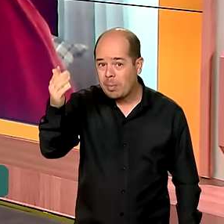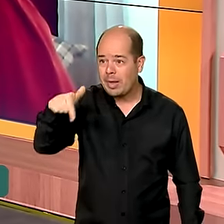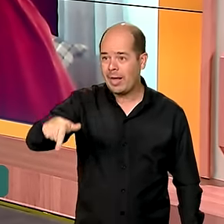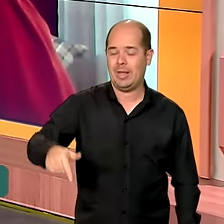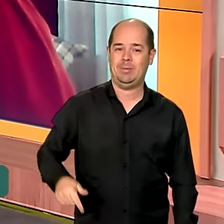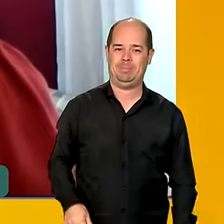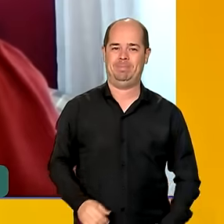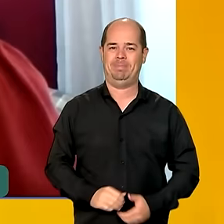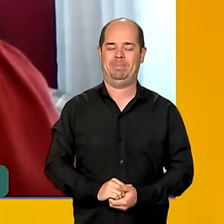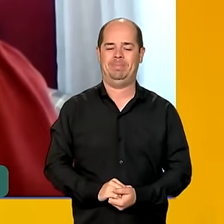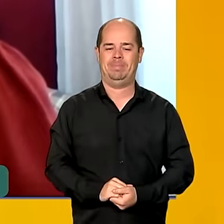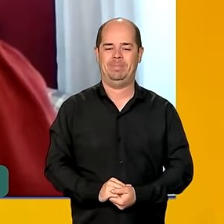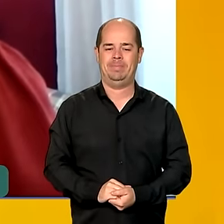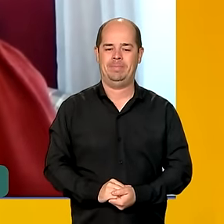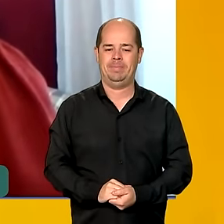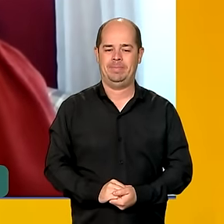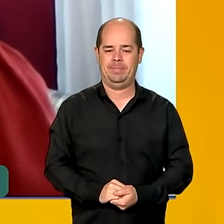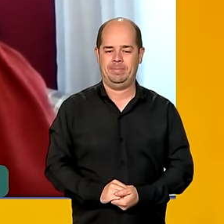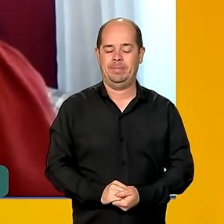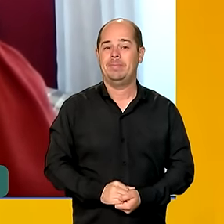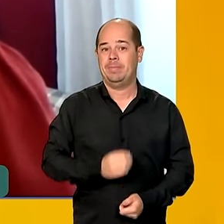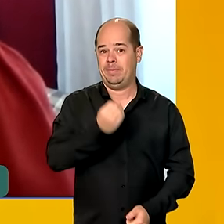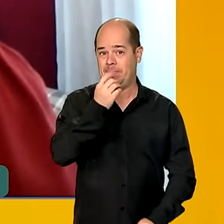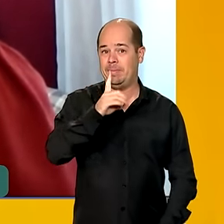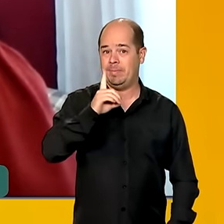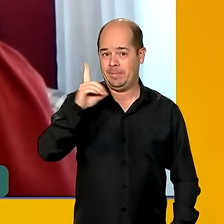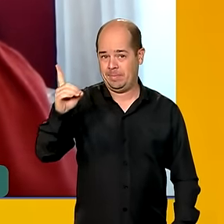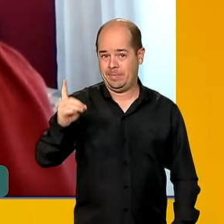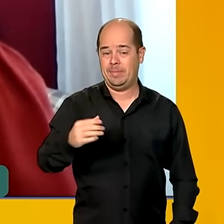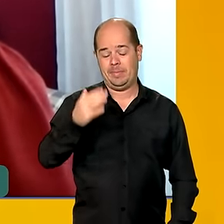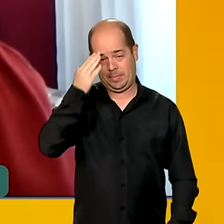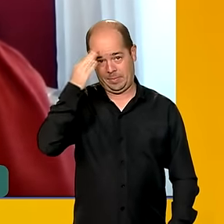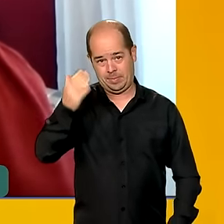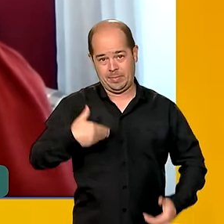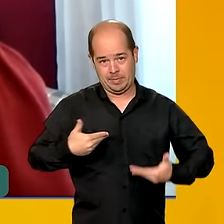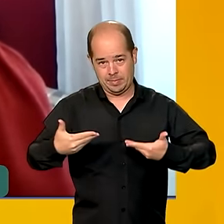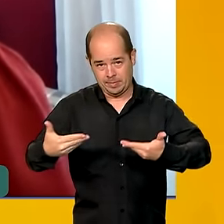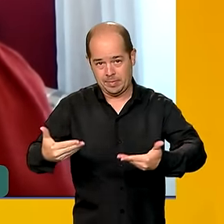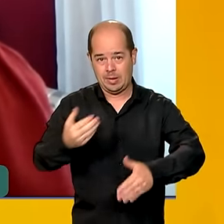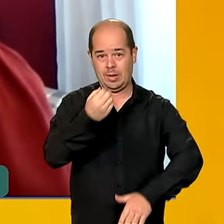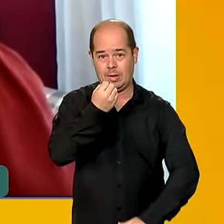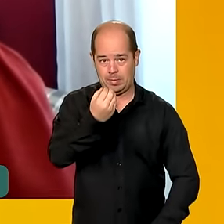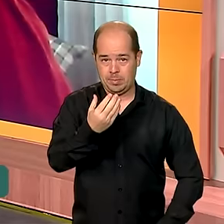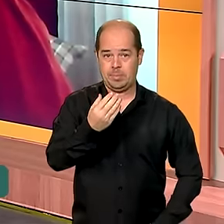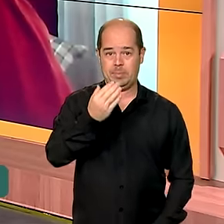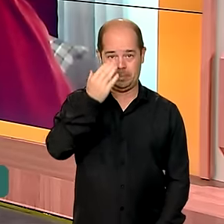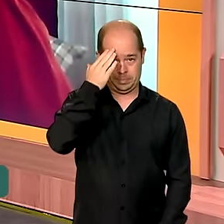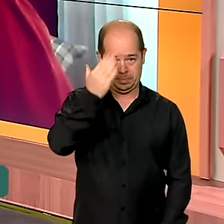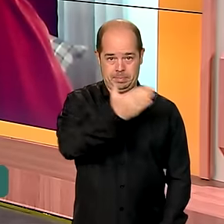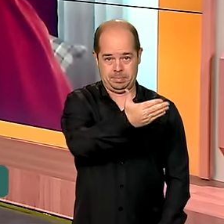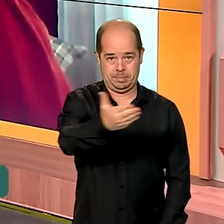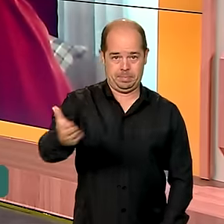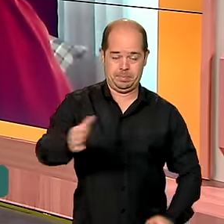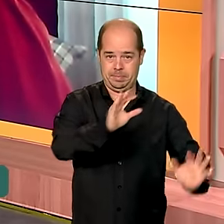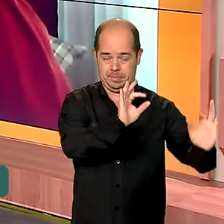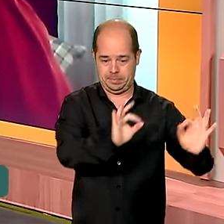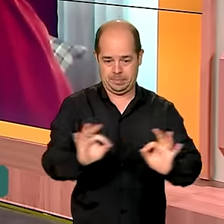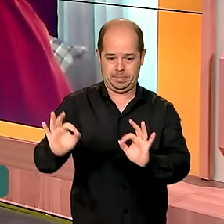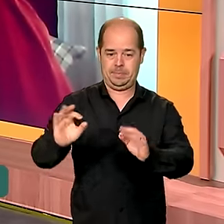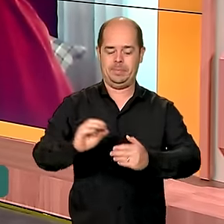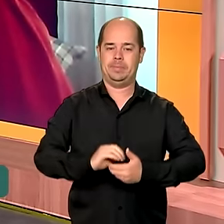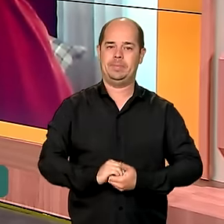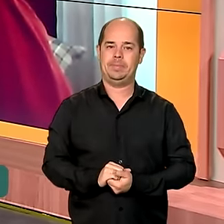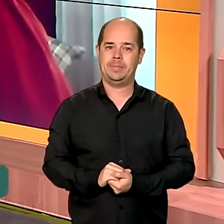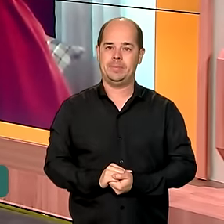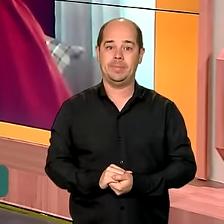Bom dia, Vanessa. Muito obrigada pelo convite. Bom dia, ouvintes do Brasil em Dia. Pois é, um trabalho árduo, né? E